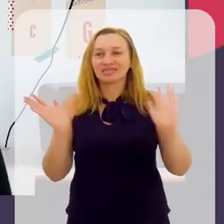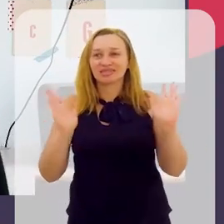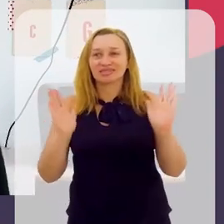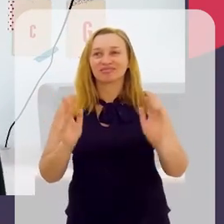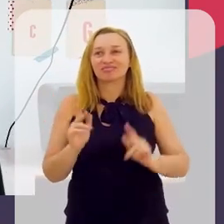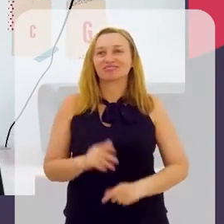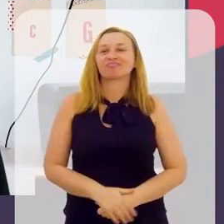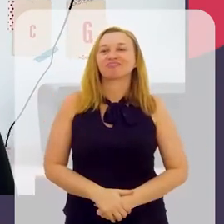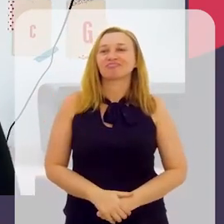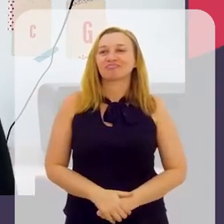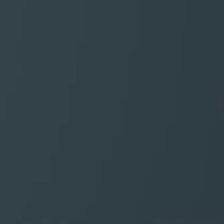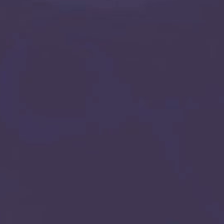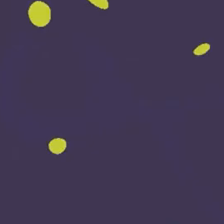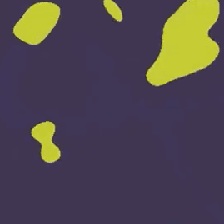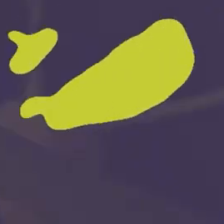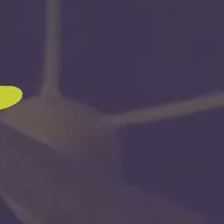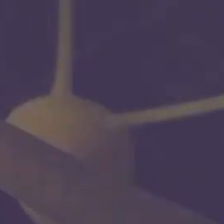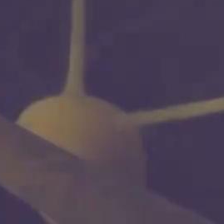povo. Até a próxima.